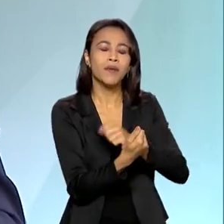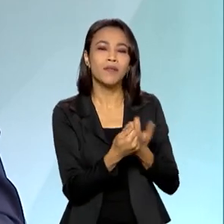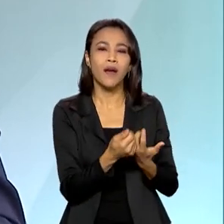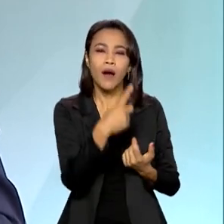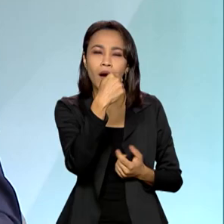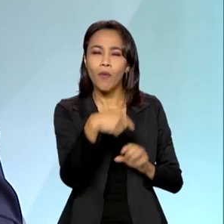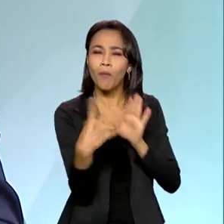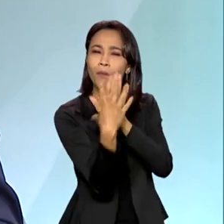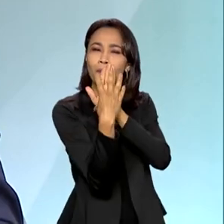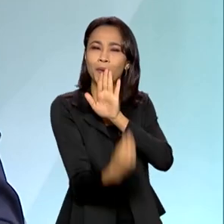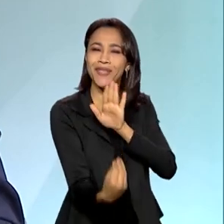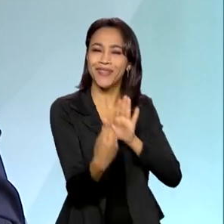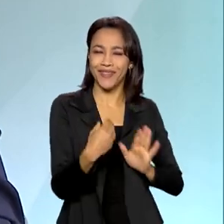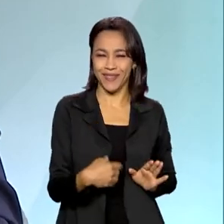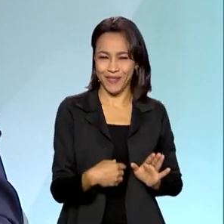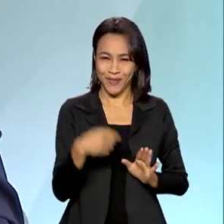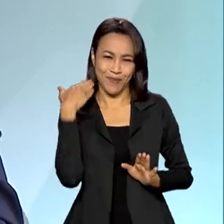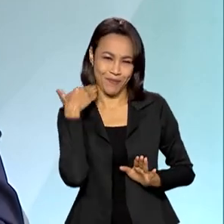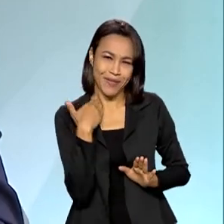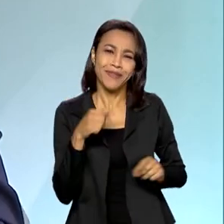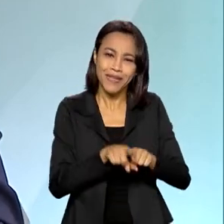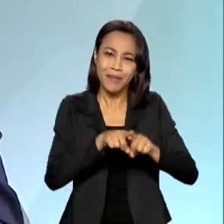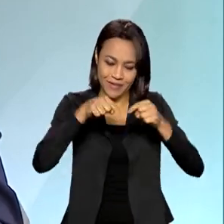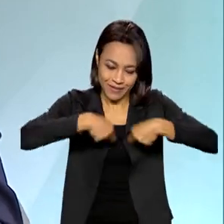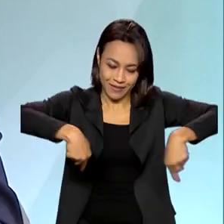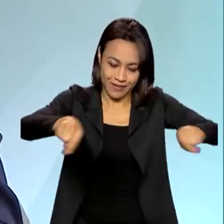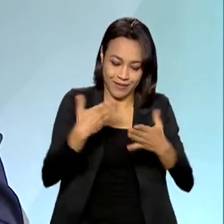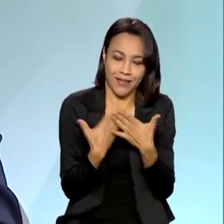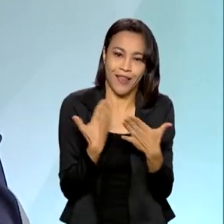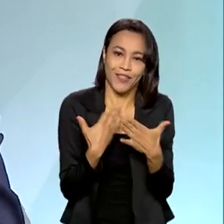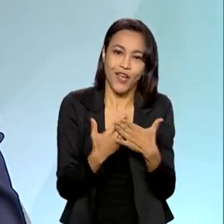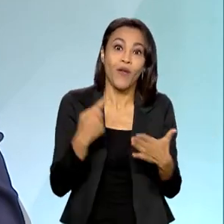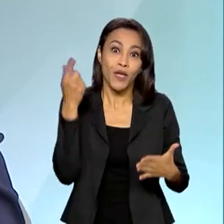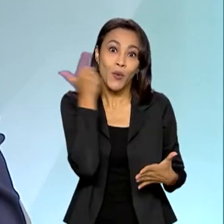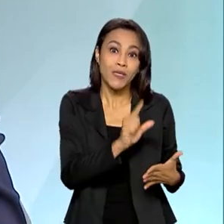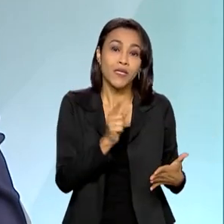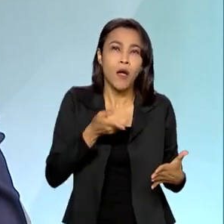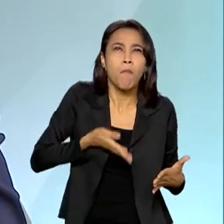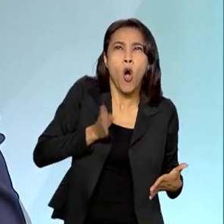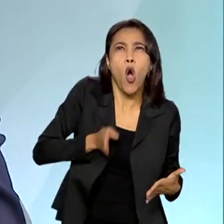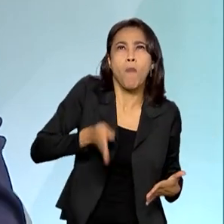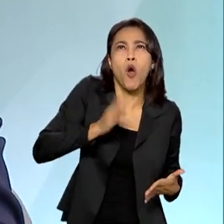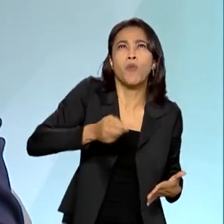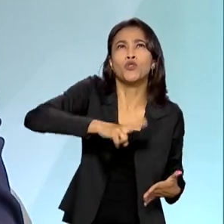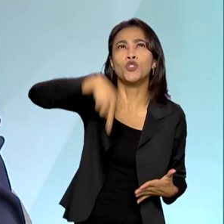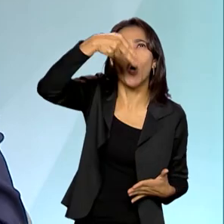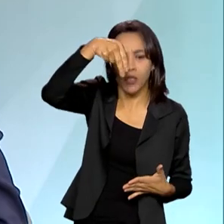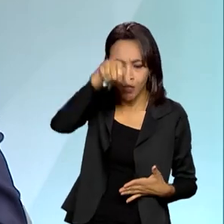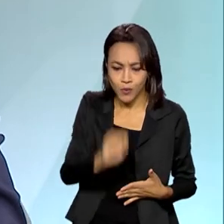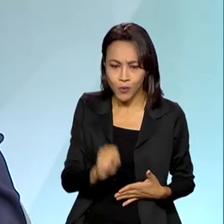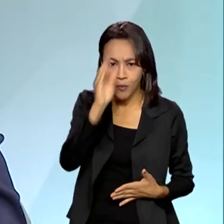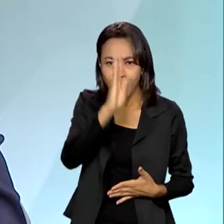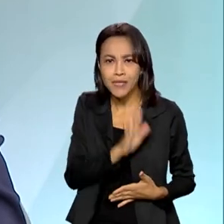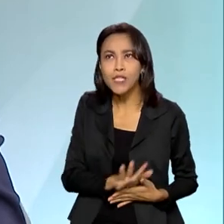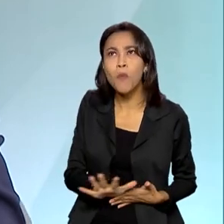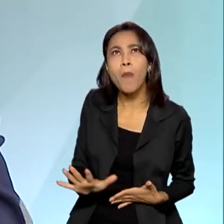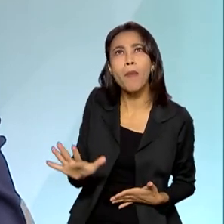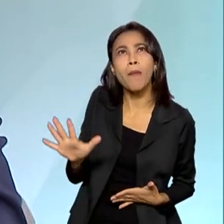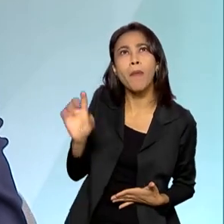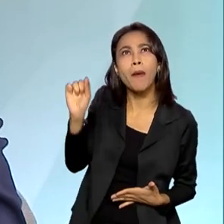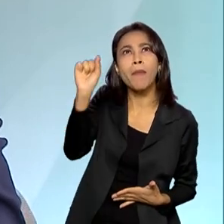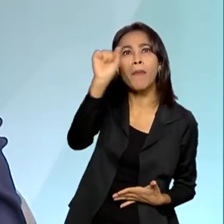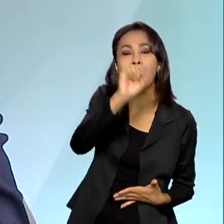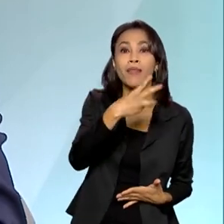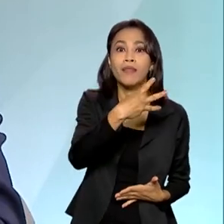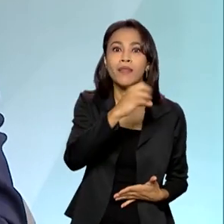formato de uma sala de aula, que permitem que a gente cruze esse país de norte a sul. São cerca de 300 municípios que